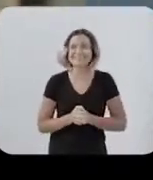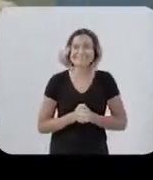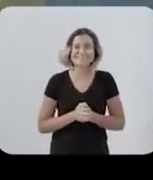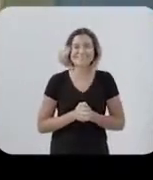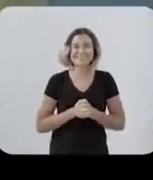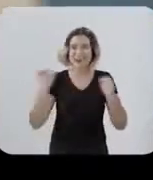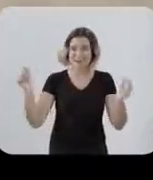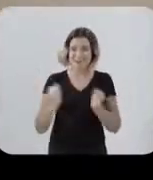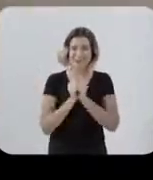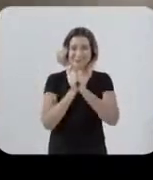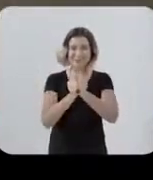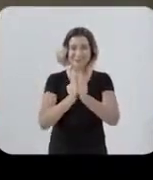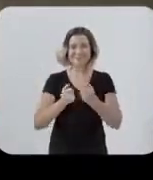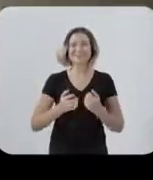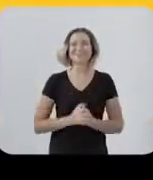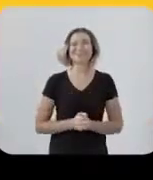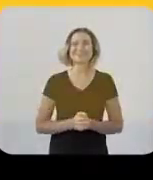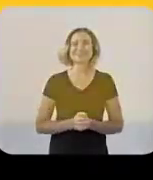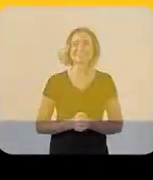Vamos juntos, viu?